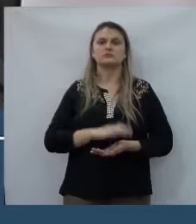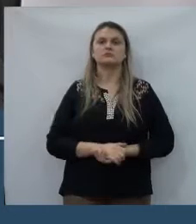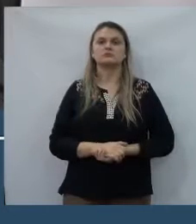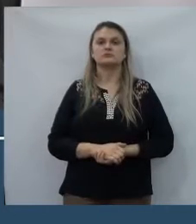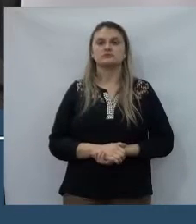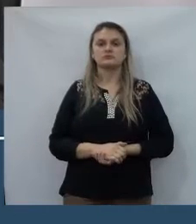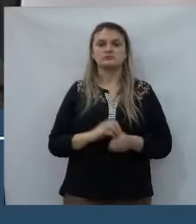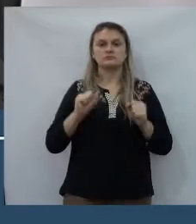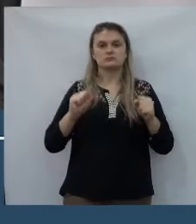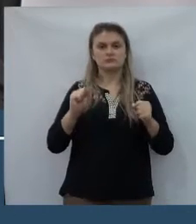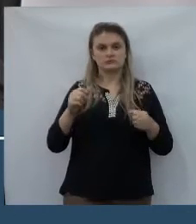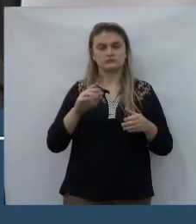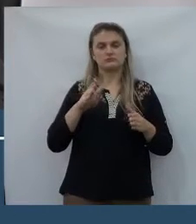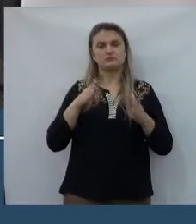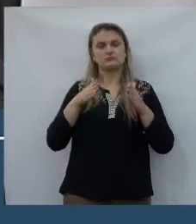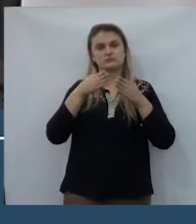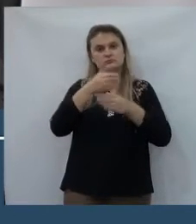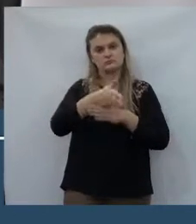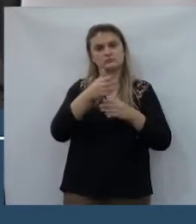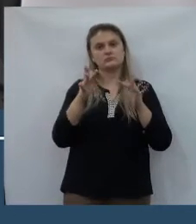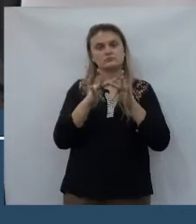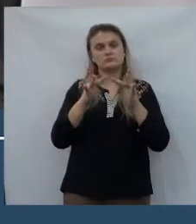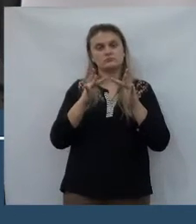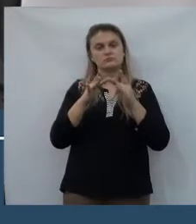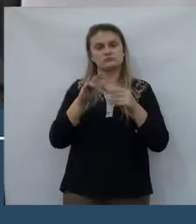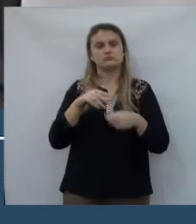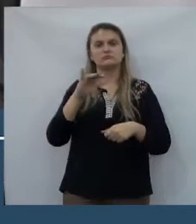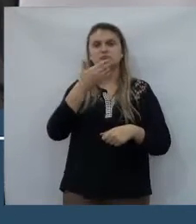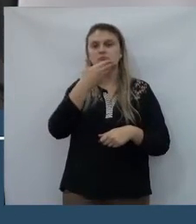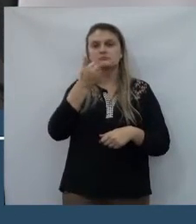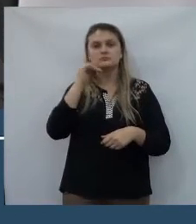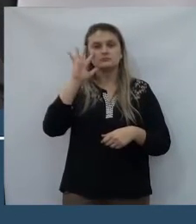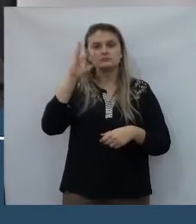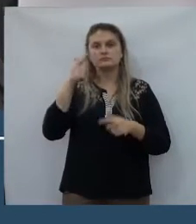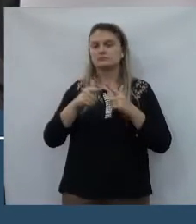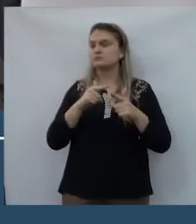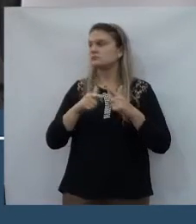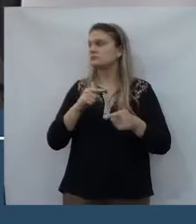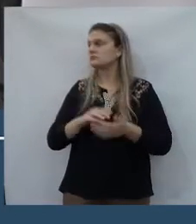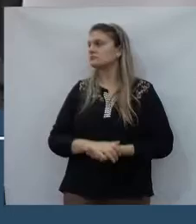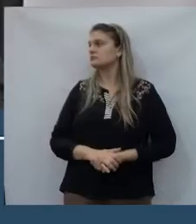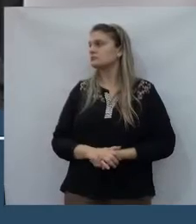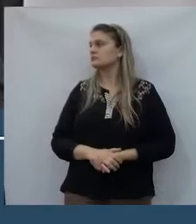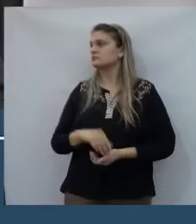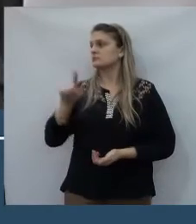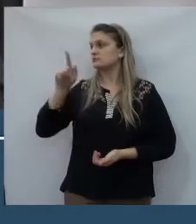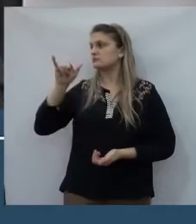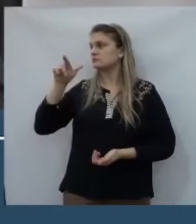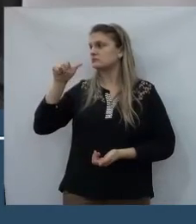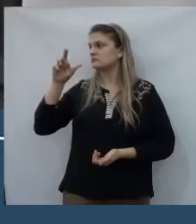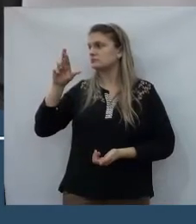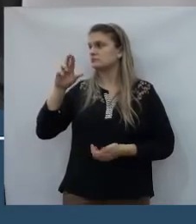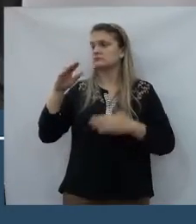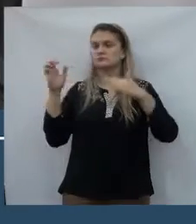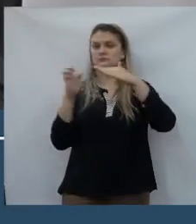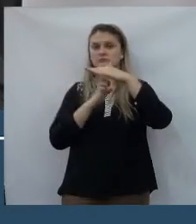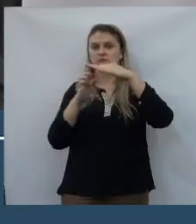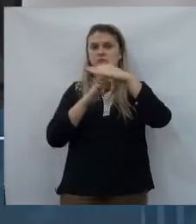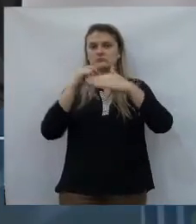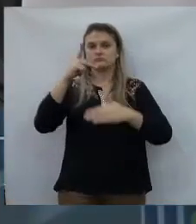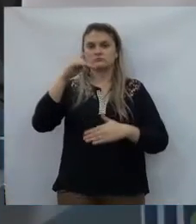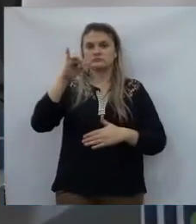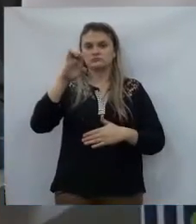possibilidades para que a gente entre com providências. Só uma parte, rapidamente. Vereador, a empresa